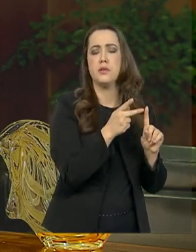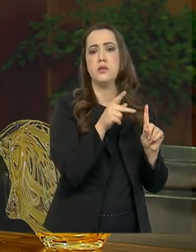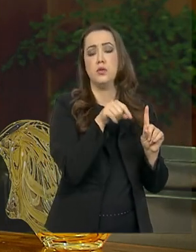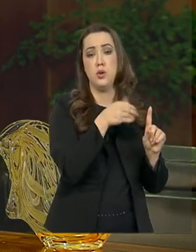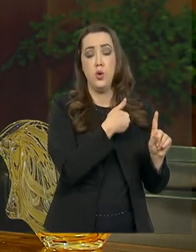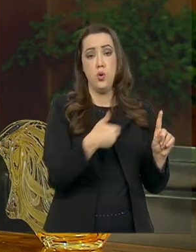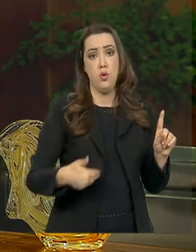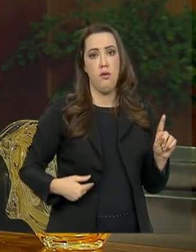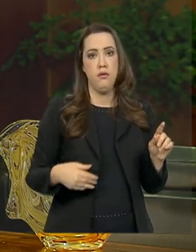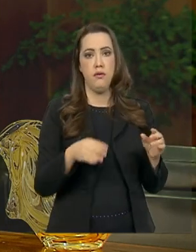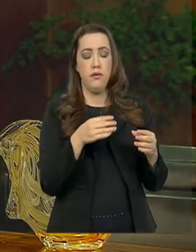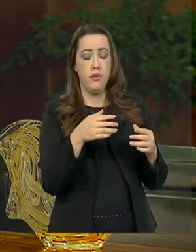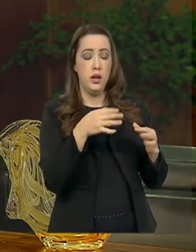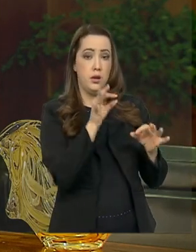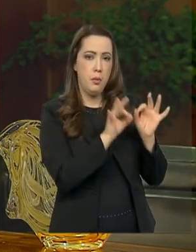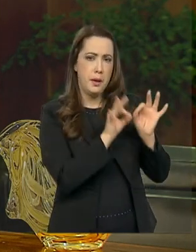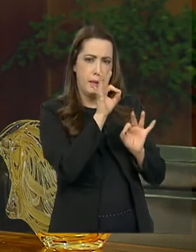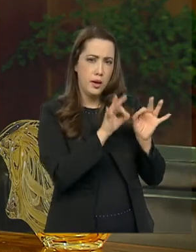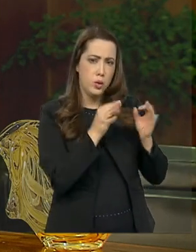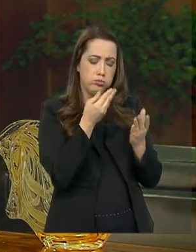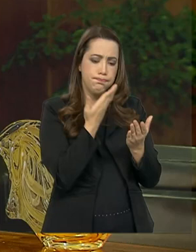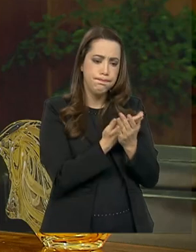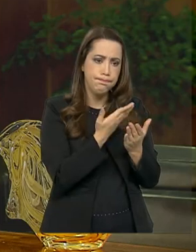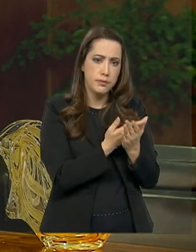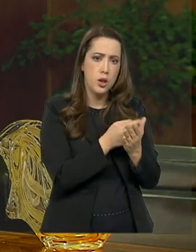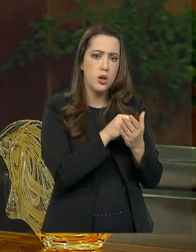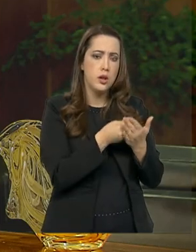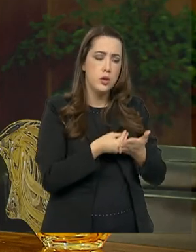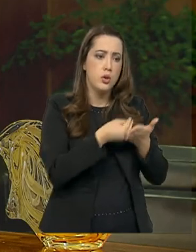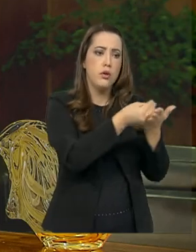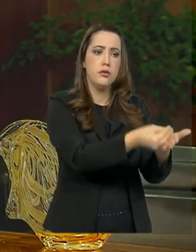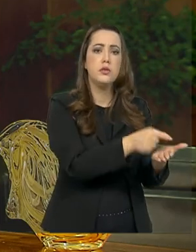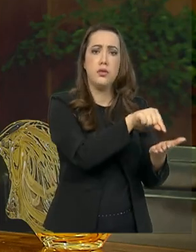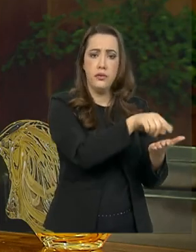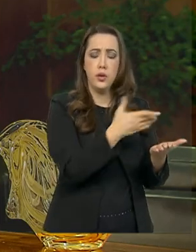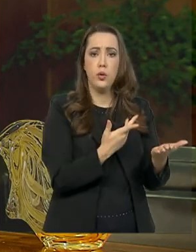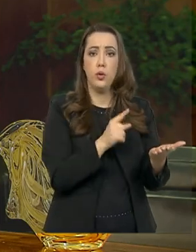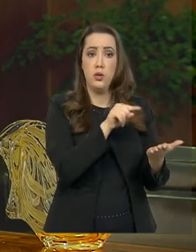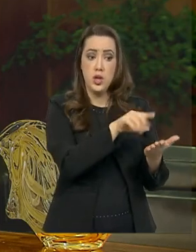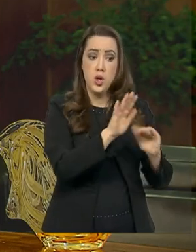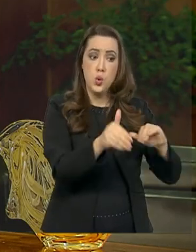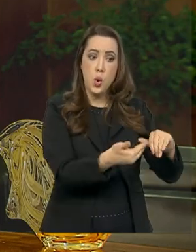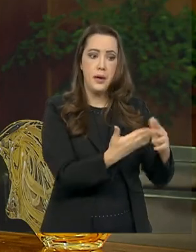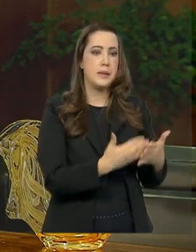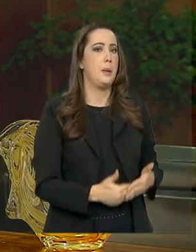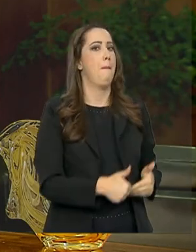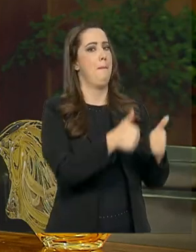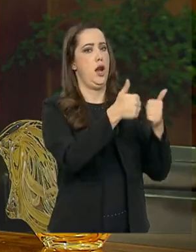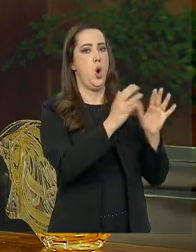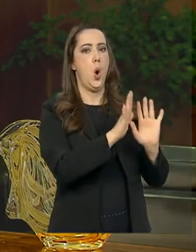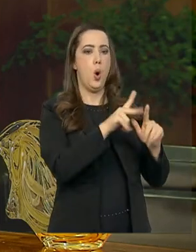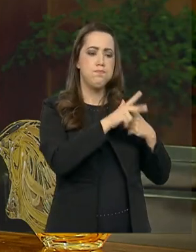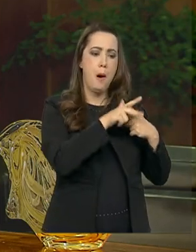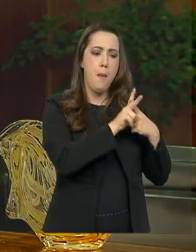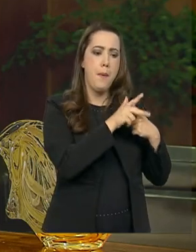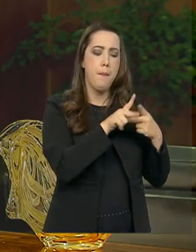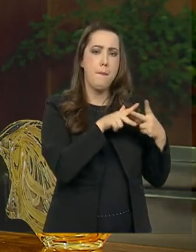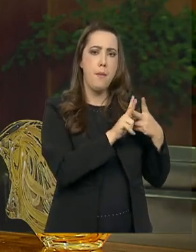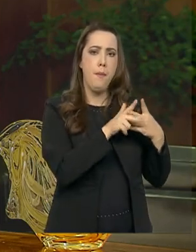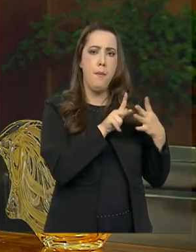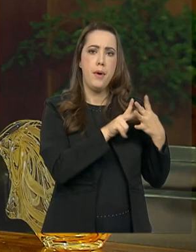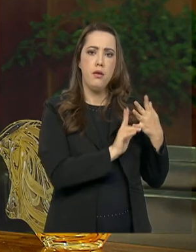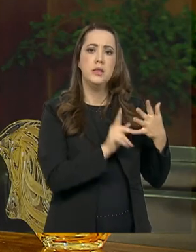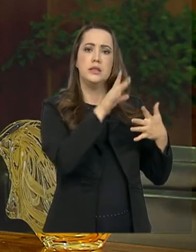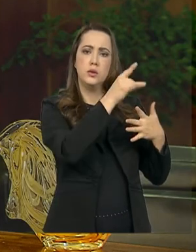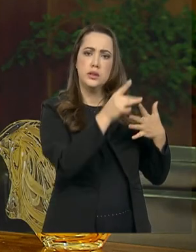bases da reforma, entregou o Congresso Nacional e eles melhoraram e muito a proposta. Então, foi uma construção onde deputados e senadores